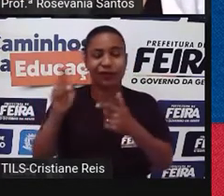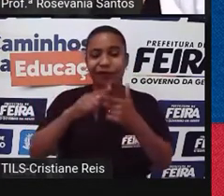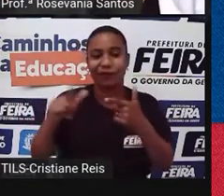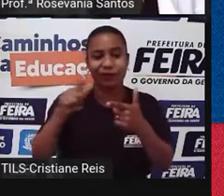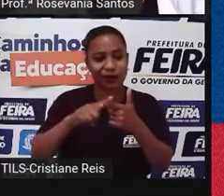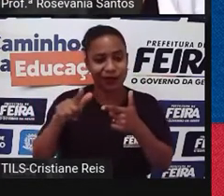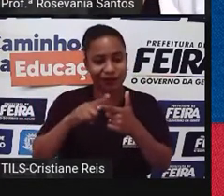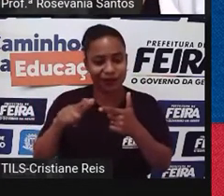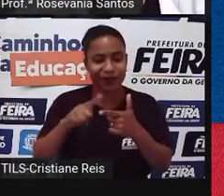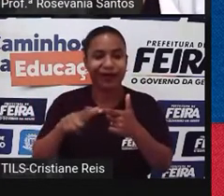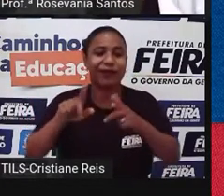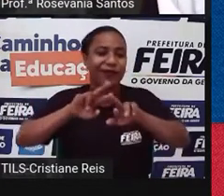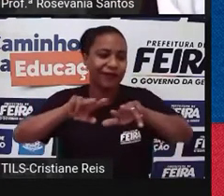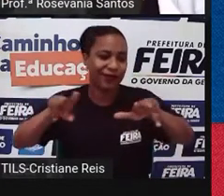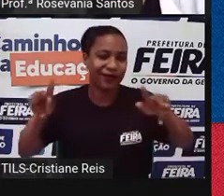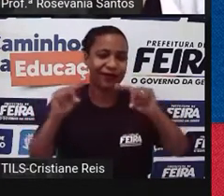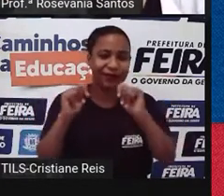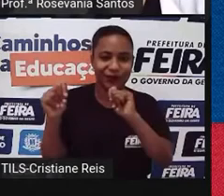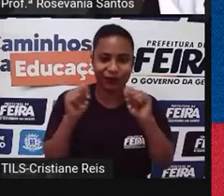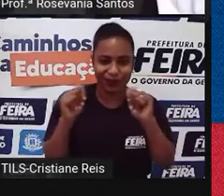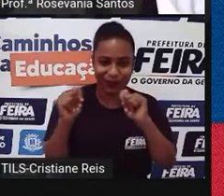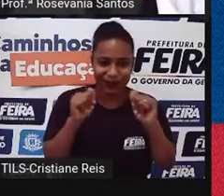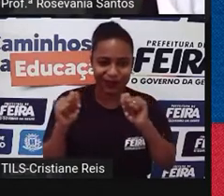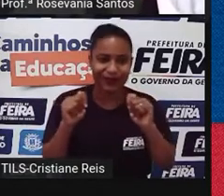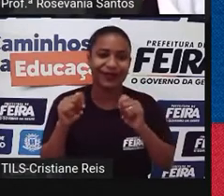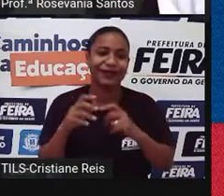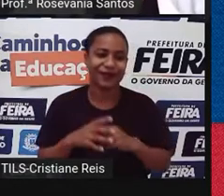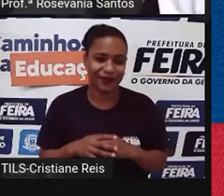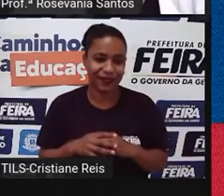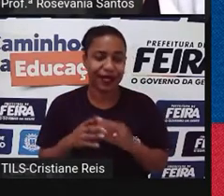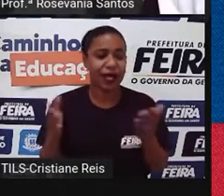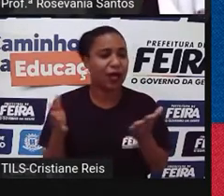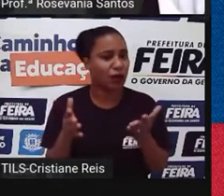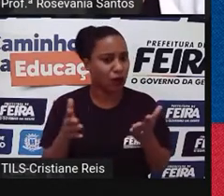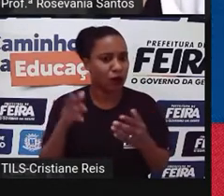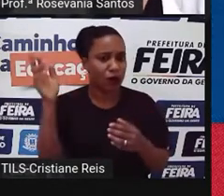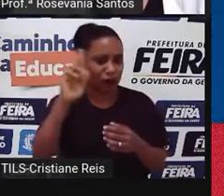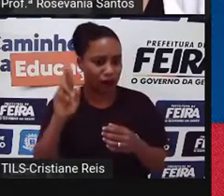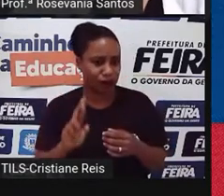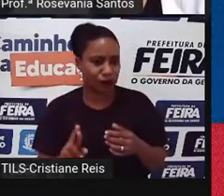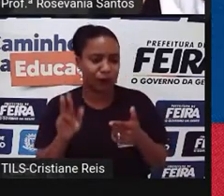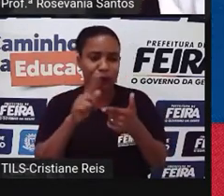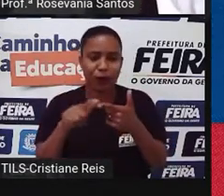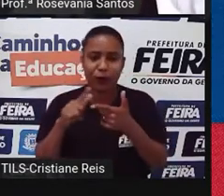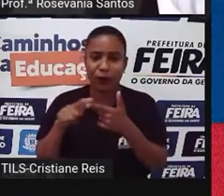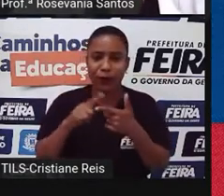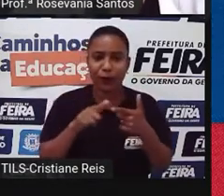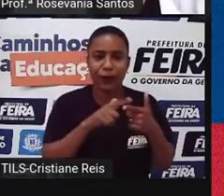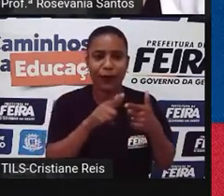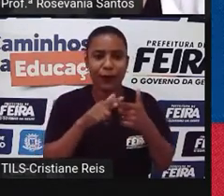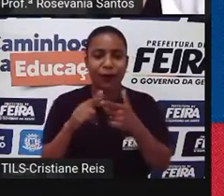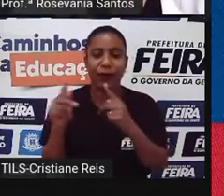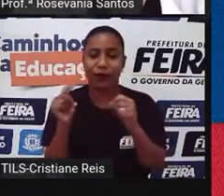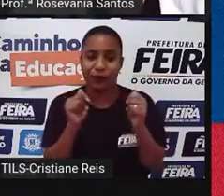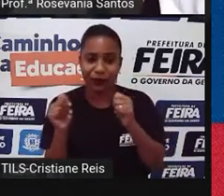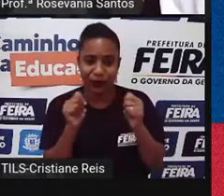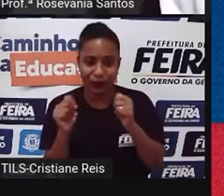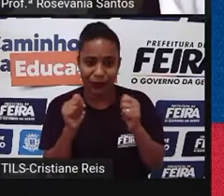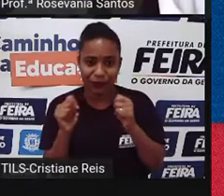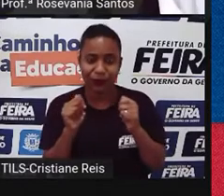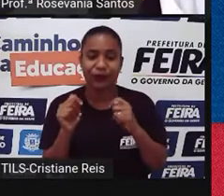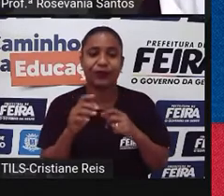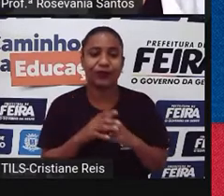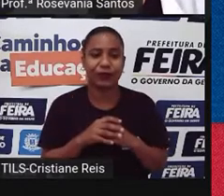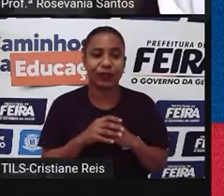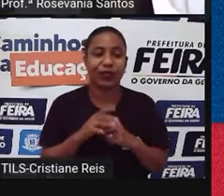governo, elas voltam novamente. Agora está enfrentando muitos problemas, né, não só problemas econômicos, mas também como problemas, não só